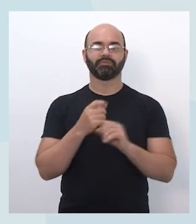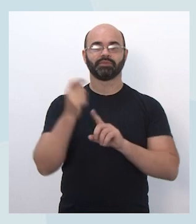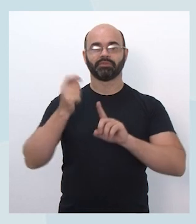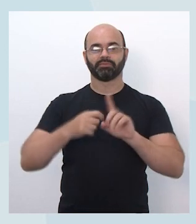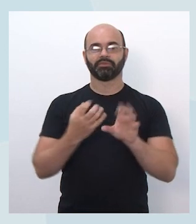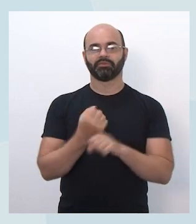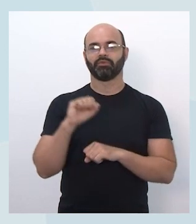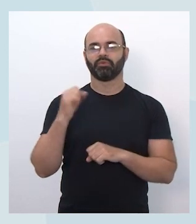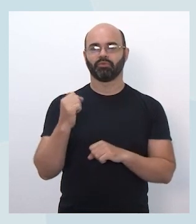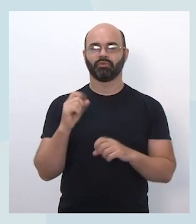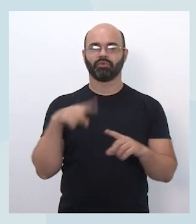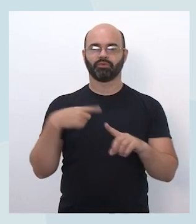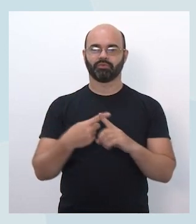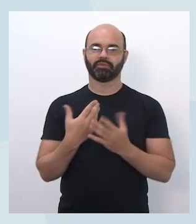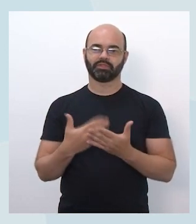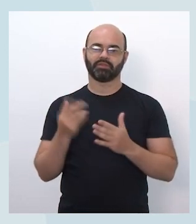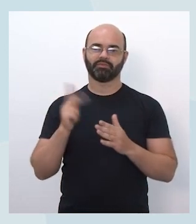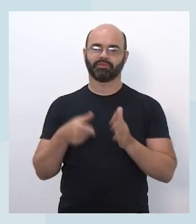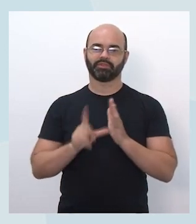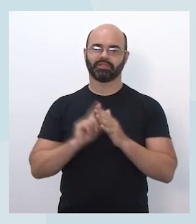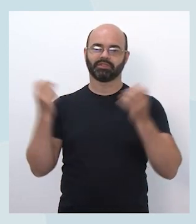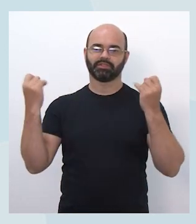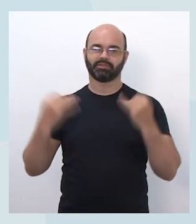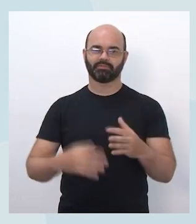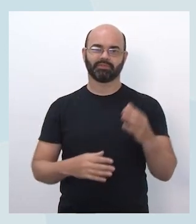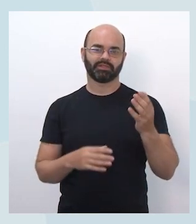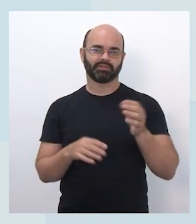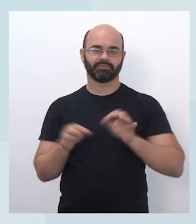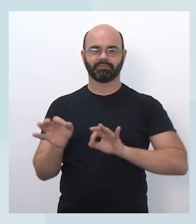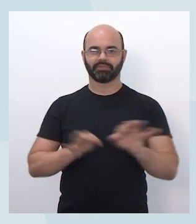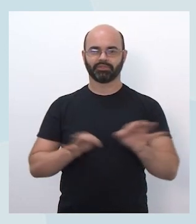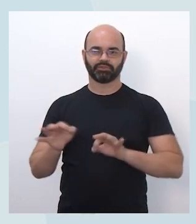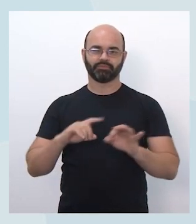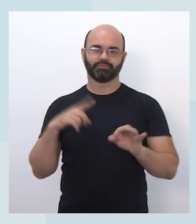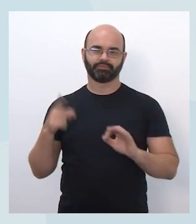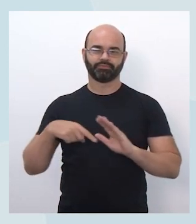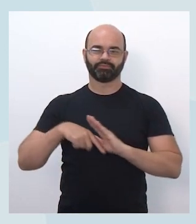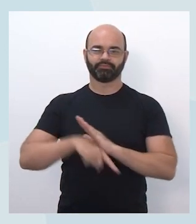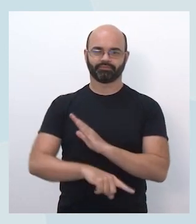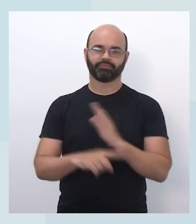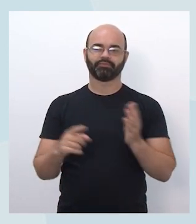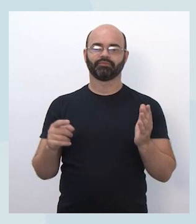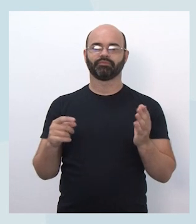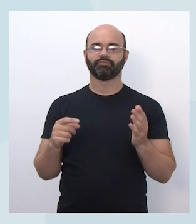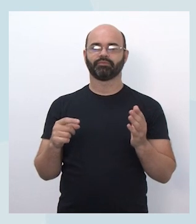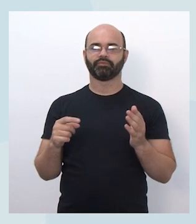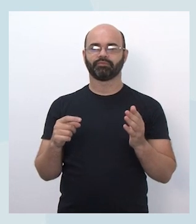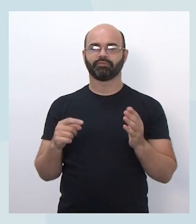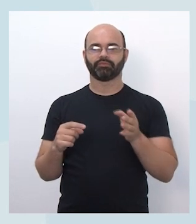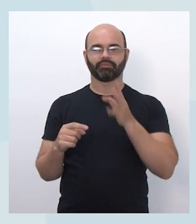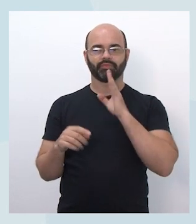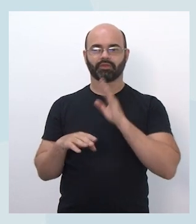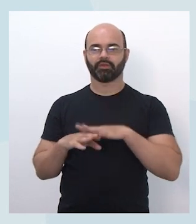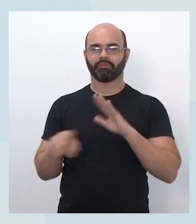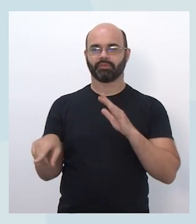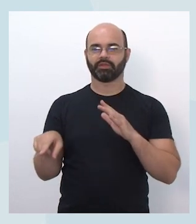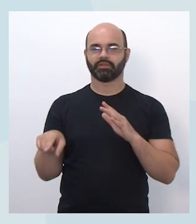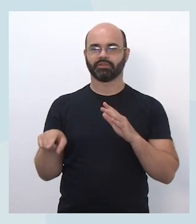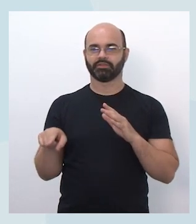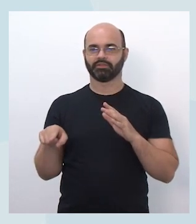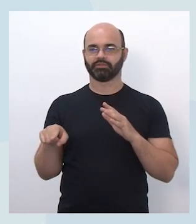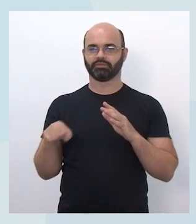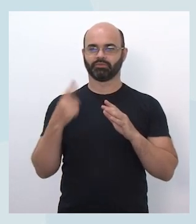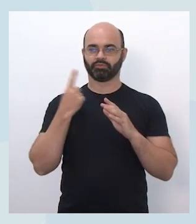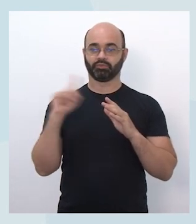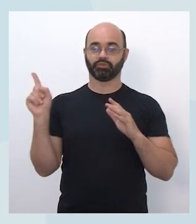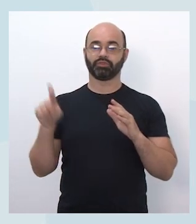planejamento, como a Voutura mencionou lá no início, a gente vai aprofundar isso na formação que vai acontecer ao meio-dia. A